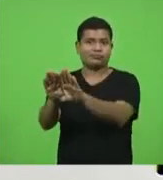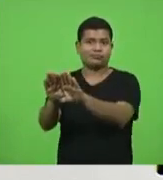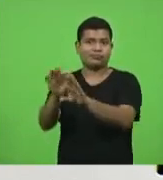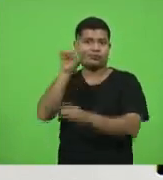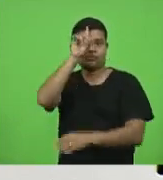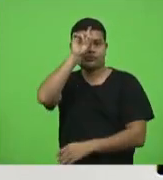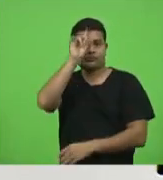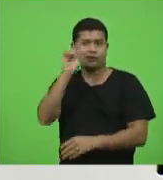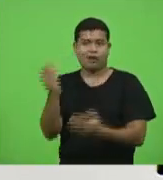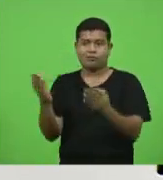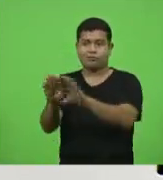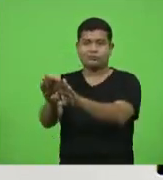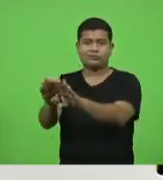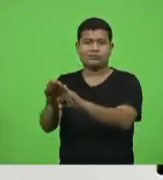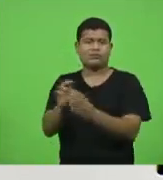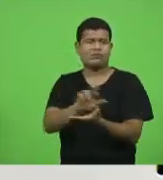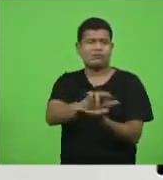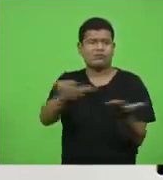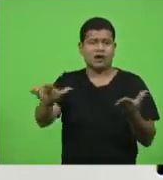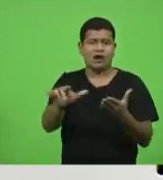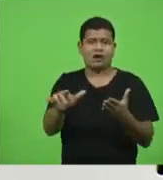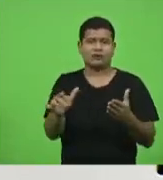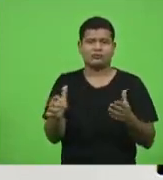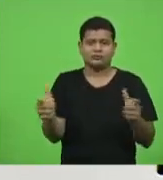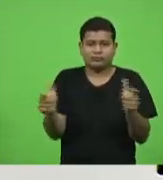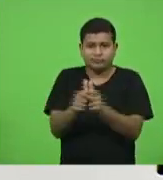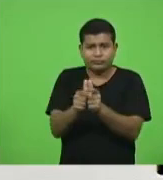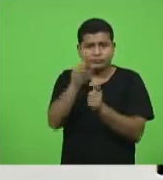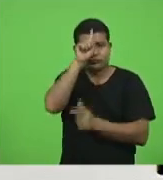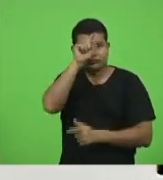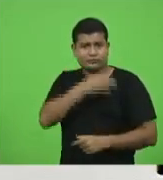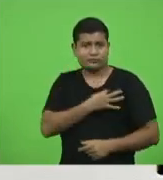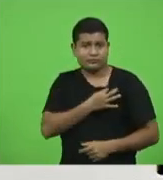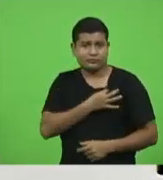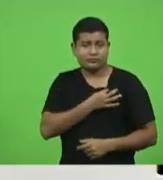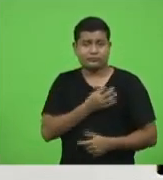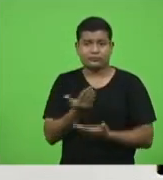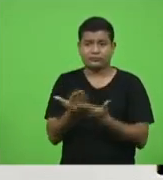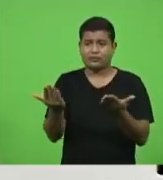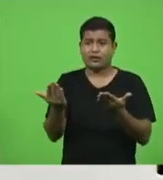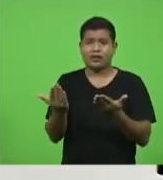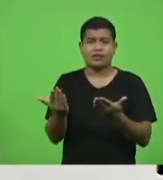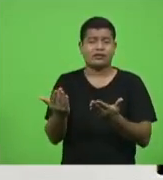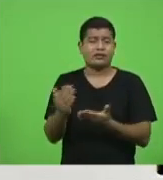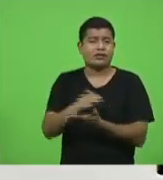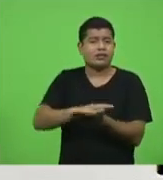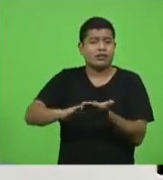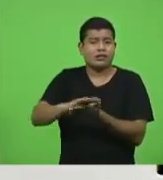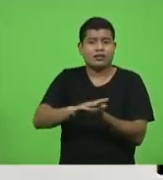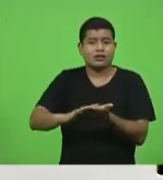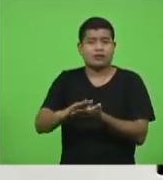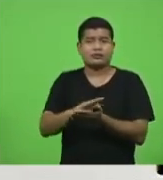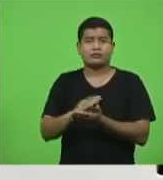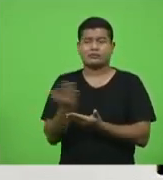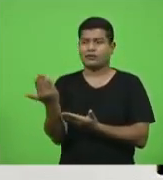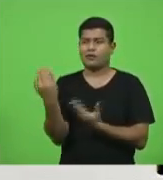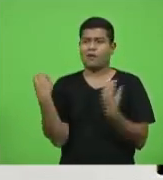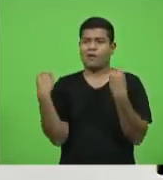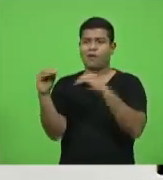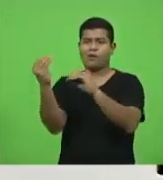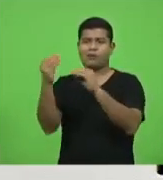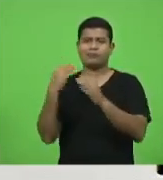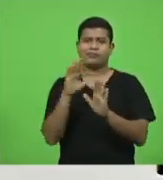hospitais pequenos filantrópicos vazios porque o governo não coloca e daí vem o governador